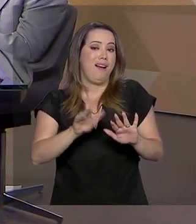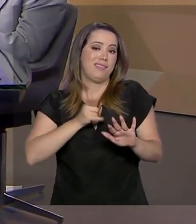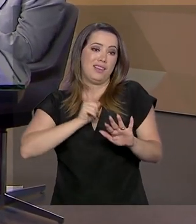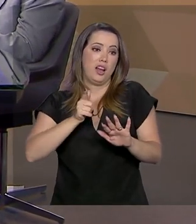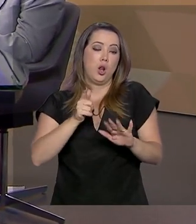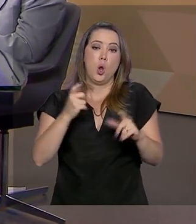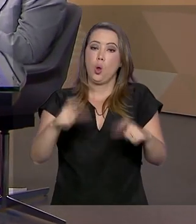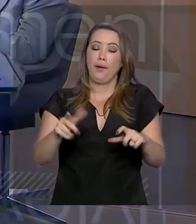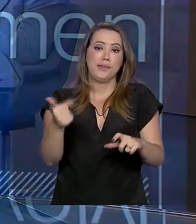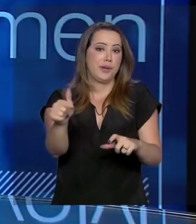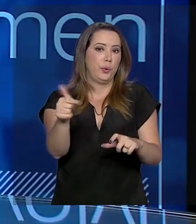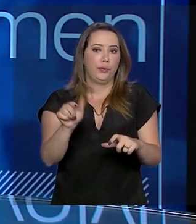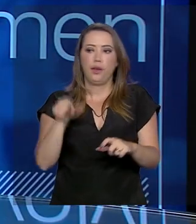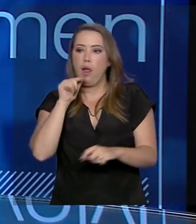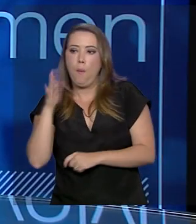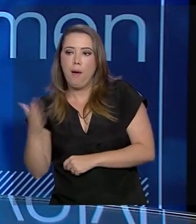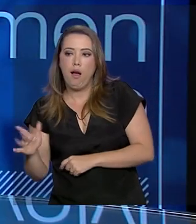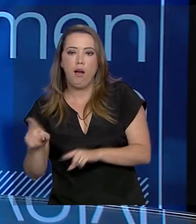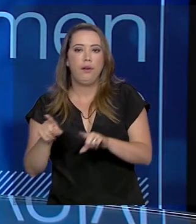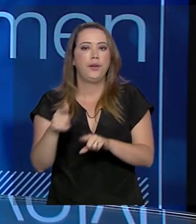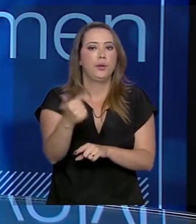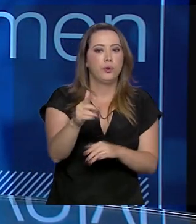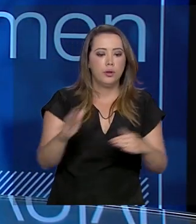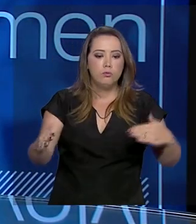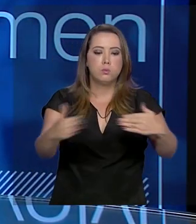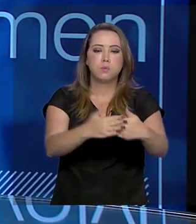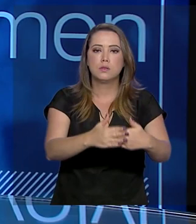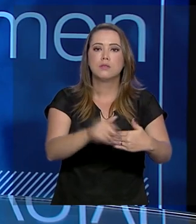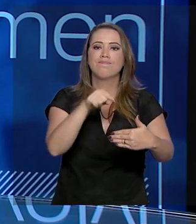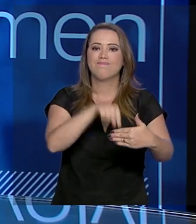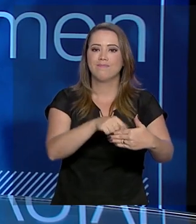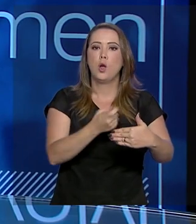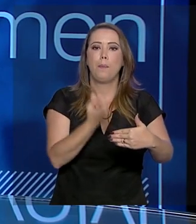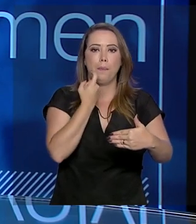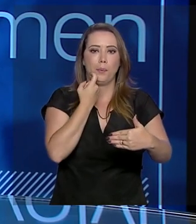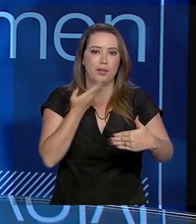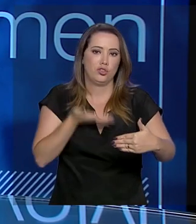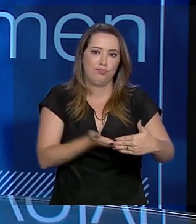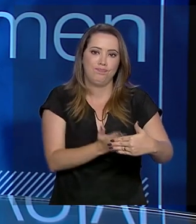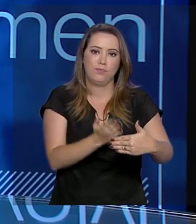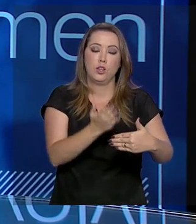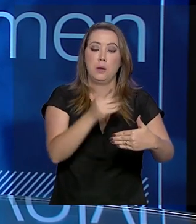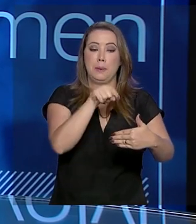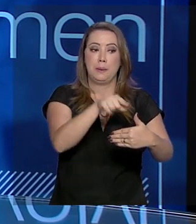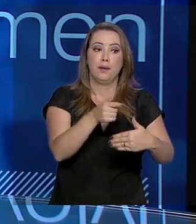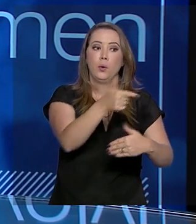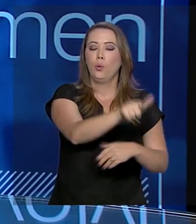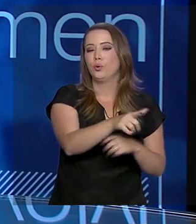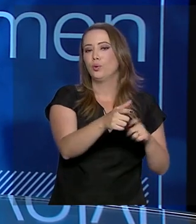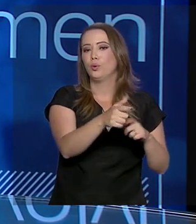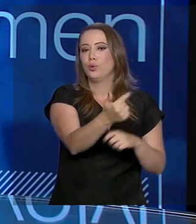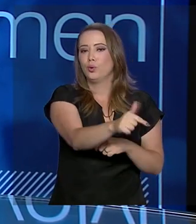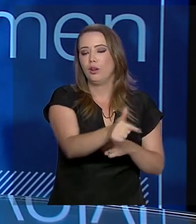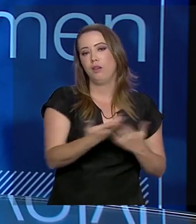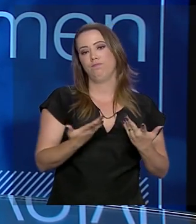caro. Existem regiões, por exemplo, em uma ocasião que foi ainda esse ano, agora em 2019, eu fiz uma